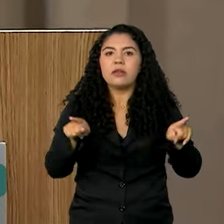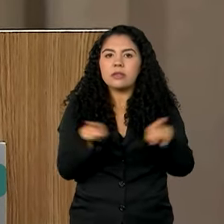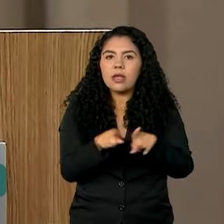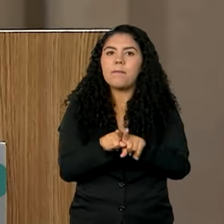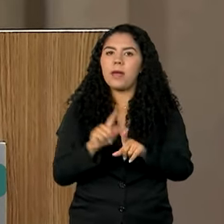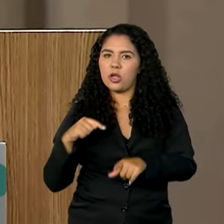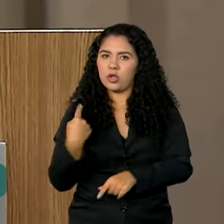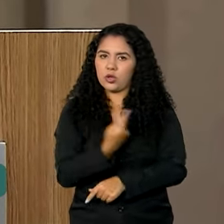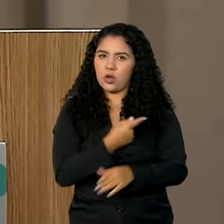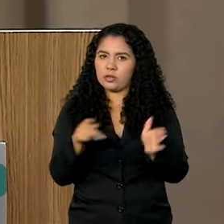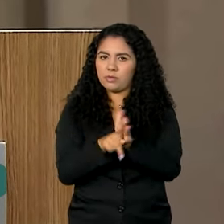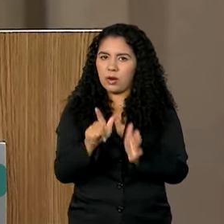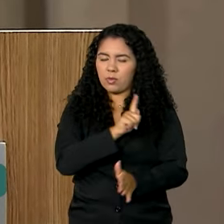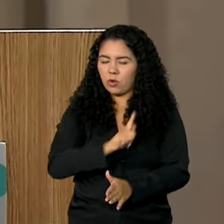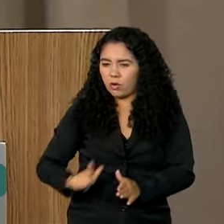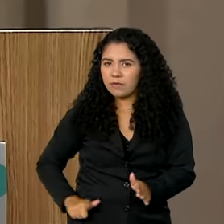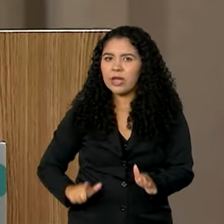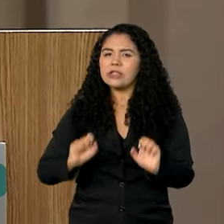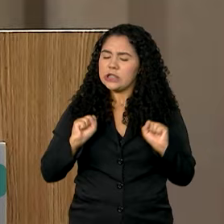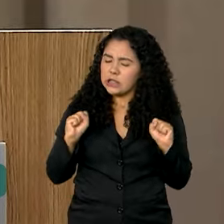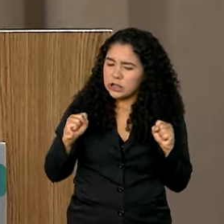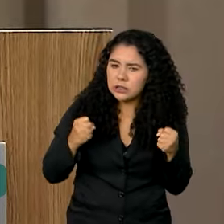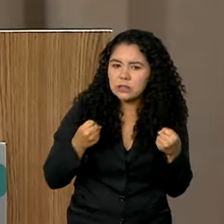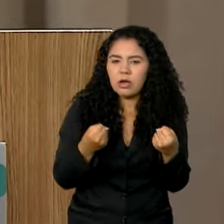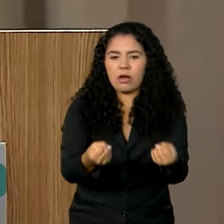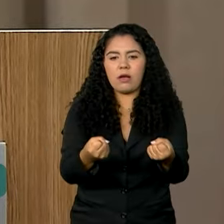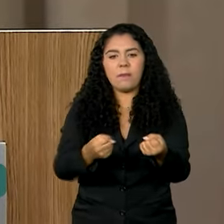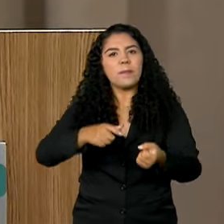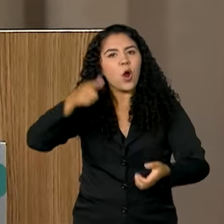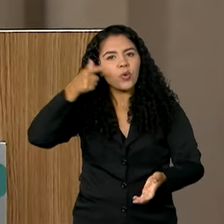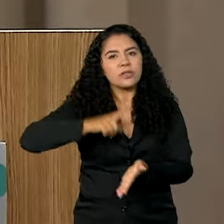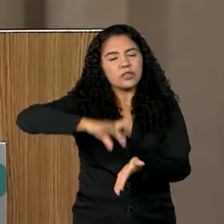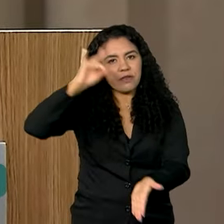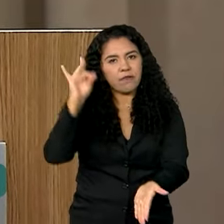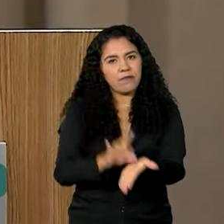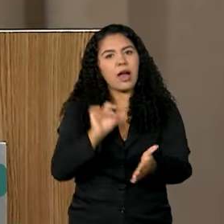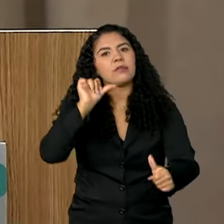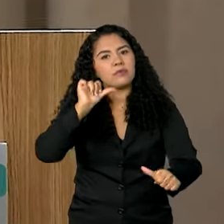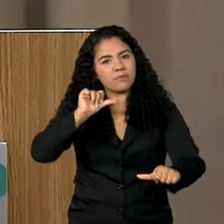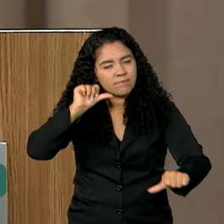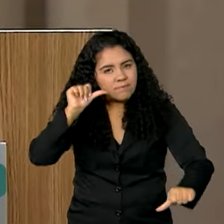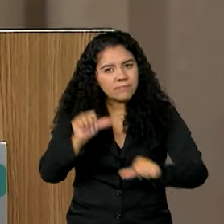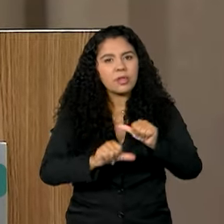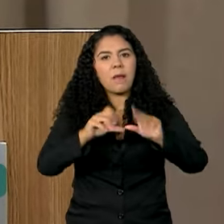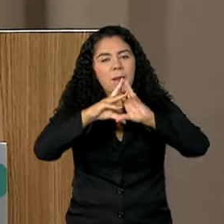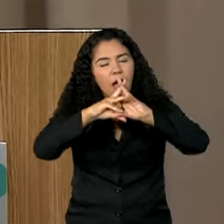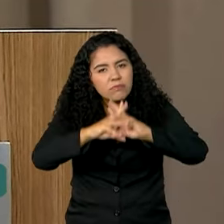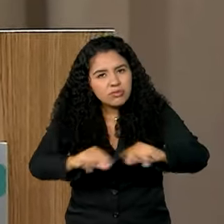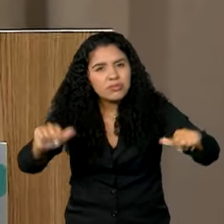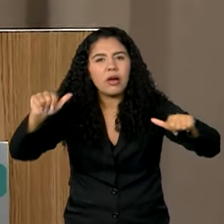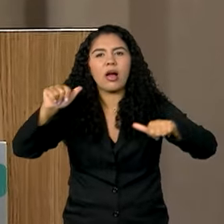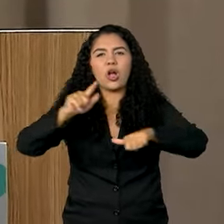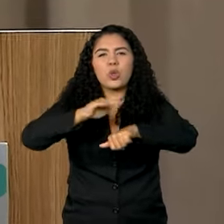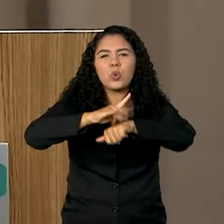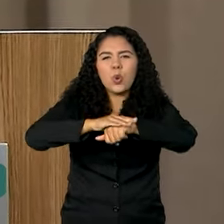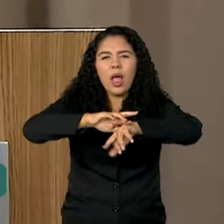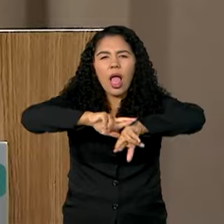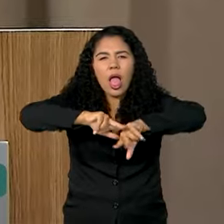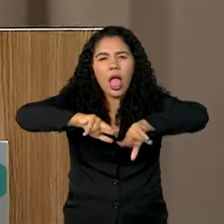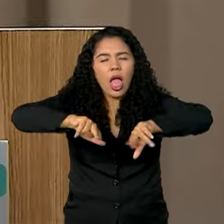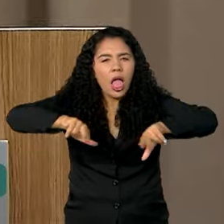governo para transformar em realidade a eliminação de doenças como